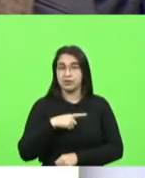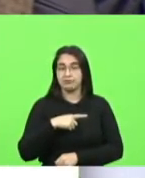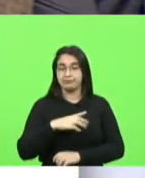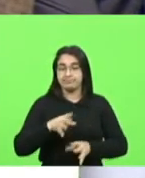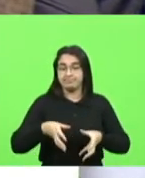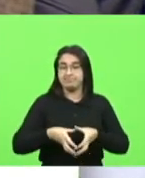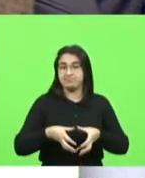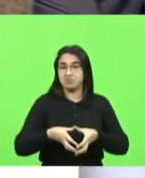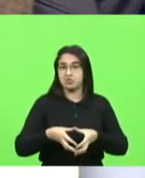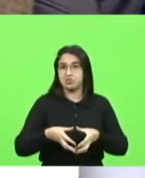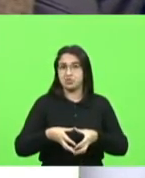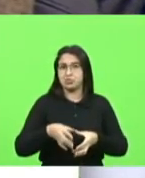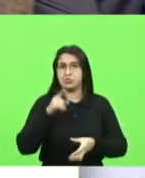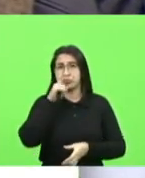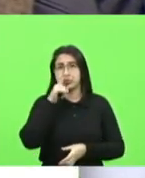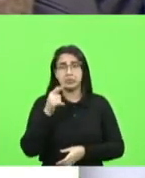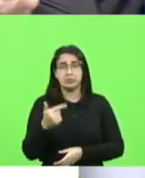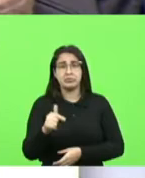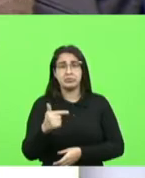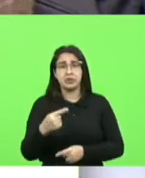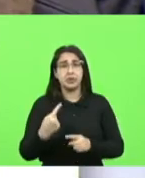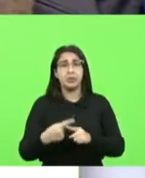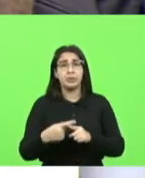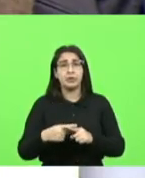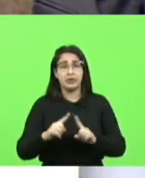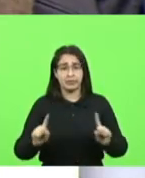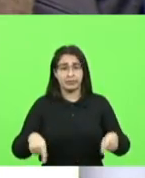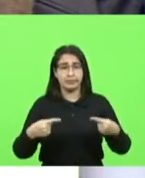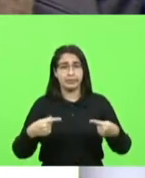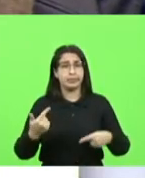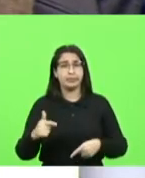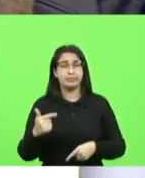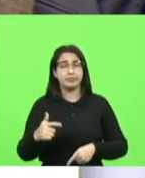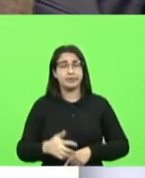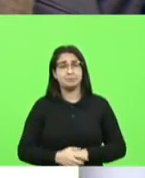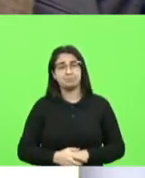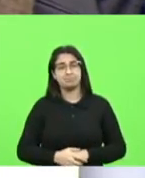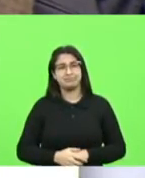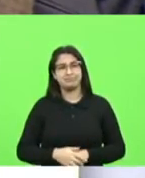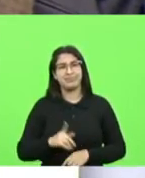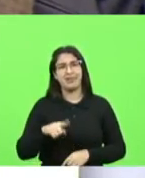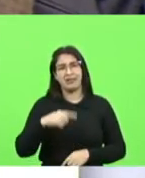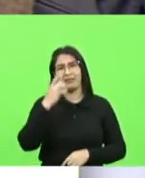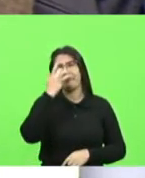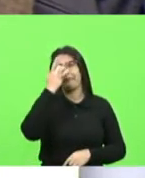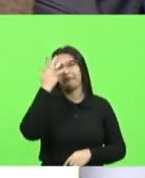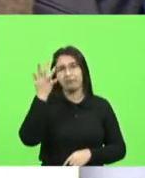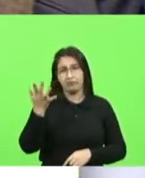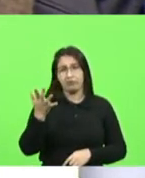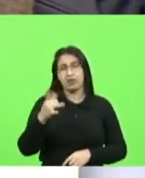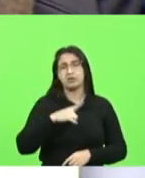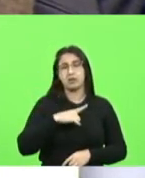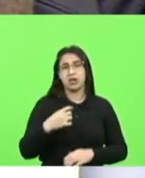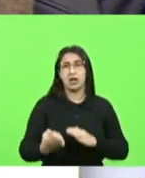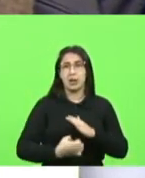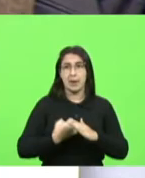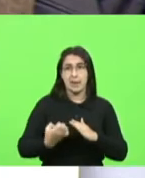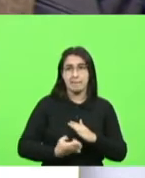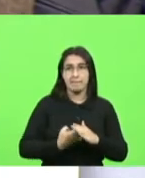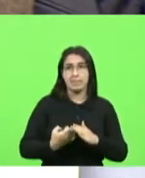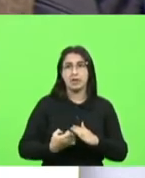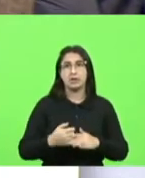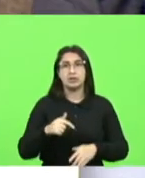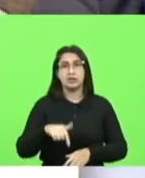oferece risco nenhum para elas porque afinal de contas elas não tem concorrência então fica muito fácil você ter empresa de ônibus em Santa Catarina